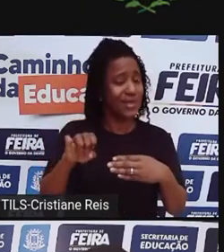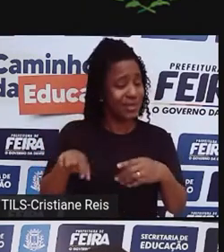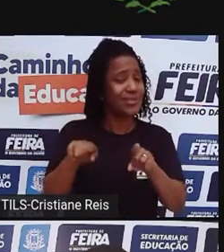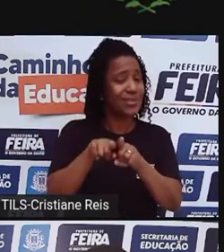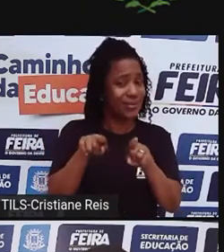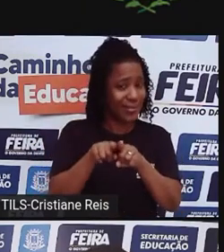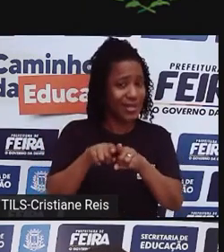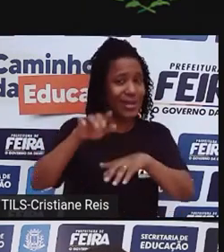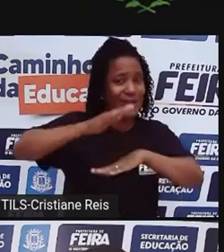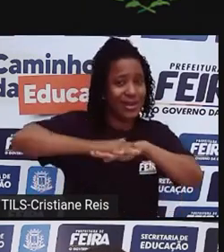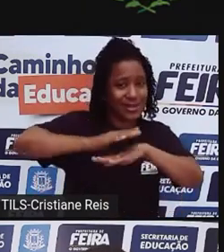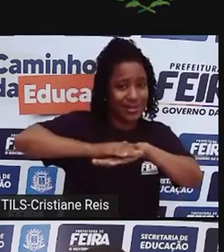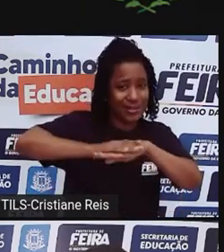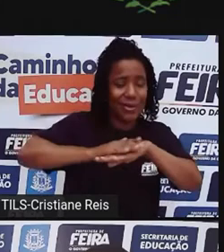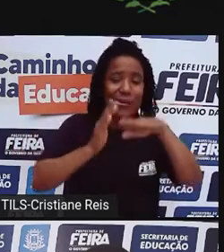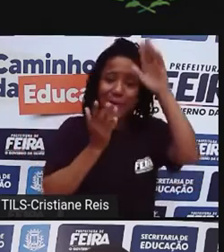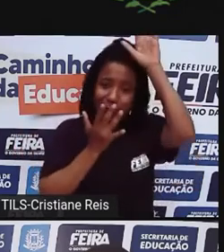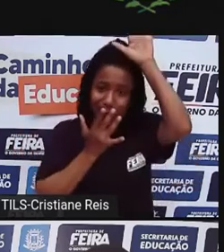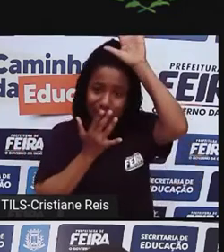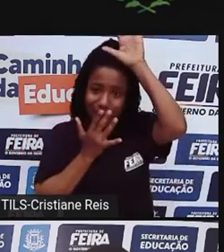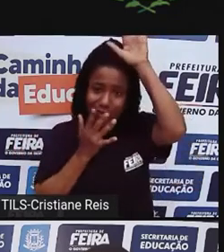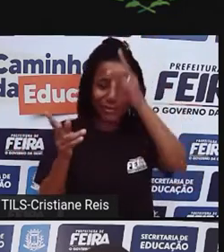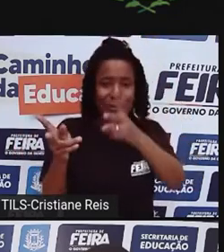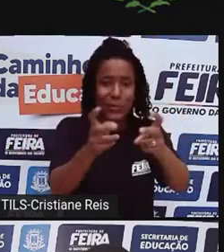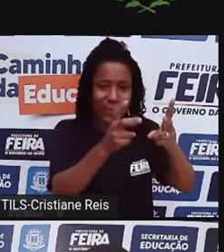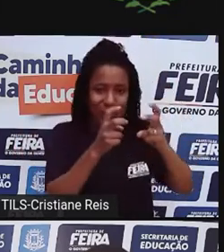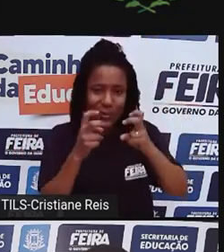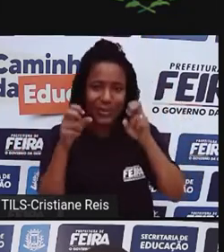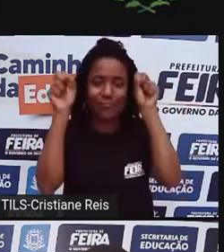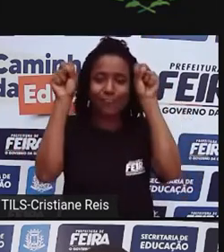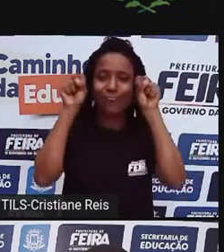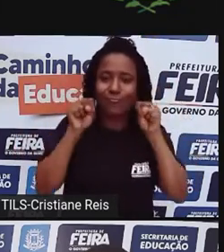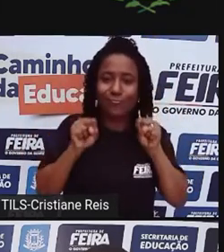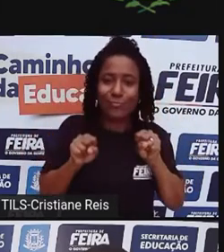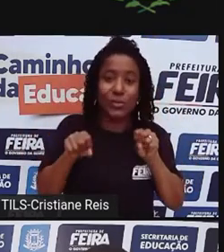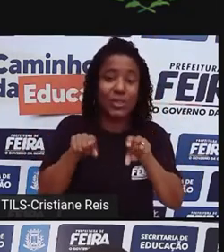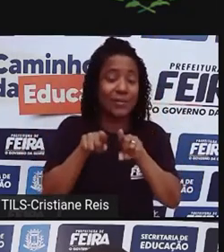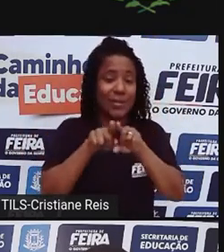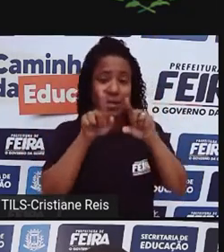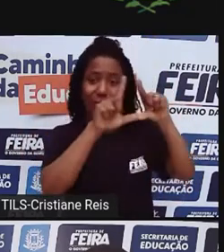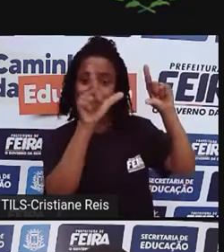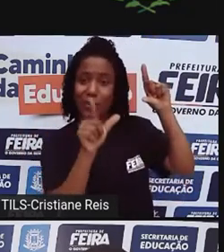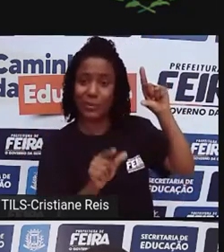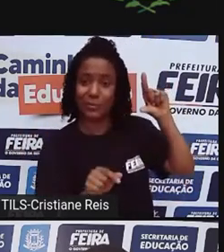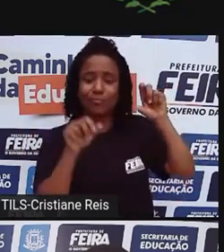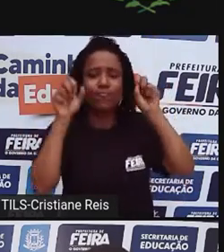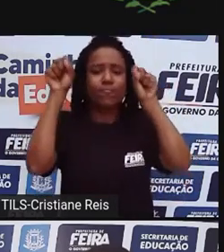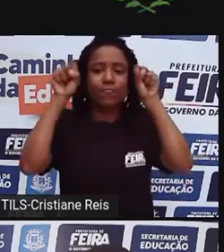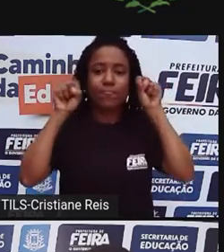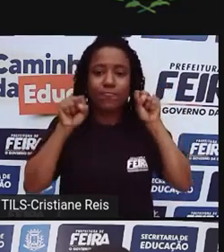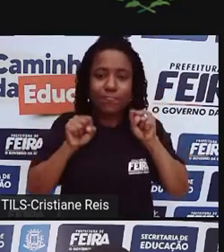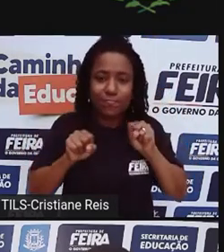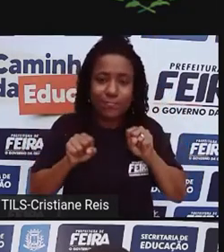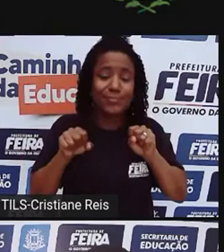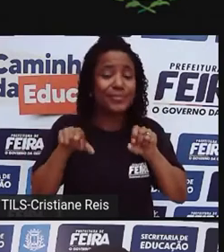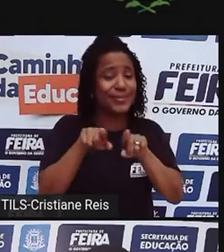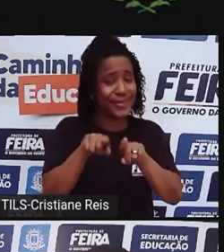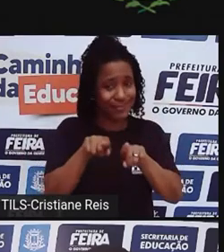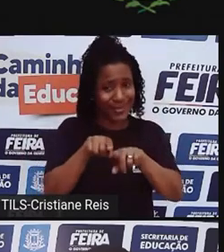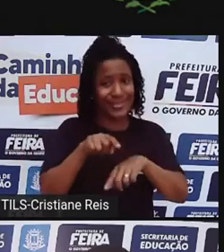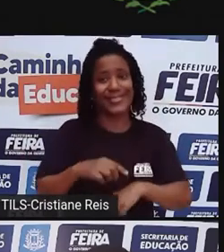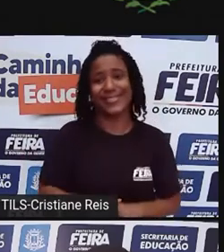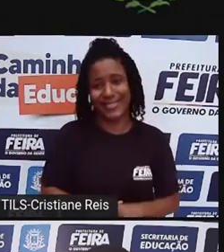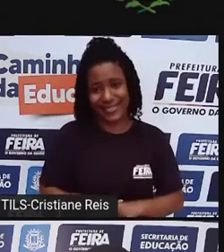mãos indígenas, africanas e afro-brasileiras. Então, é meramente para iniciar o nosso bate-papo, decolonialidade é essa